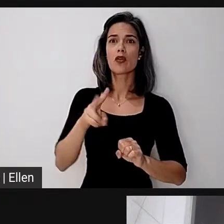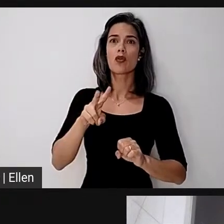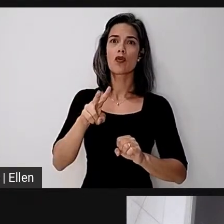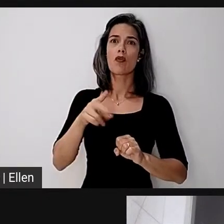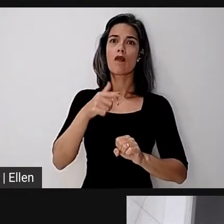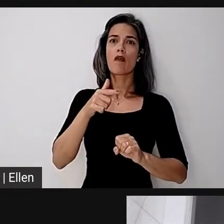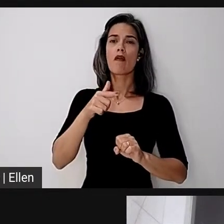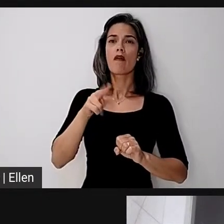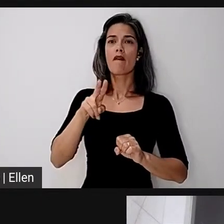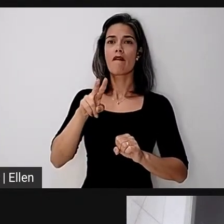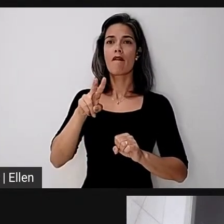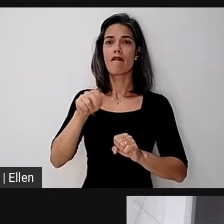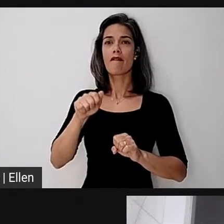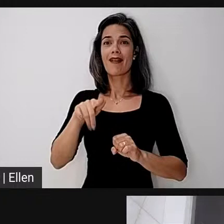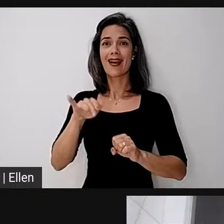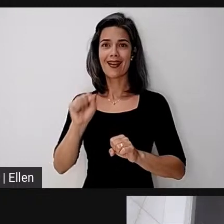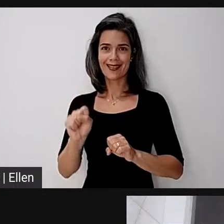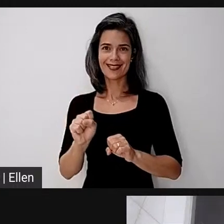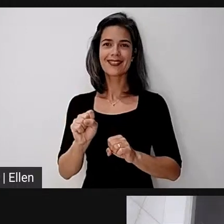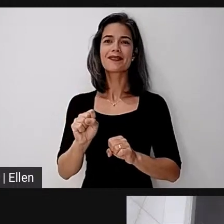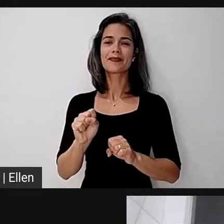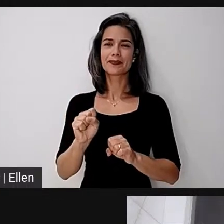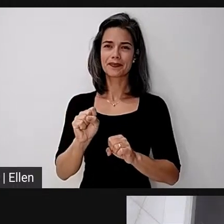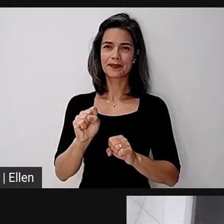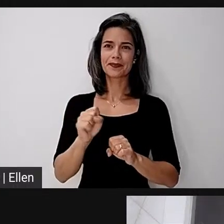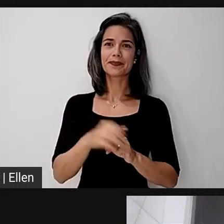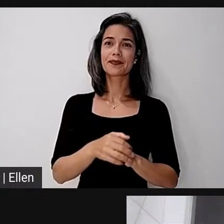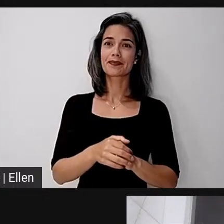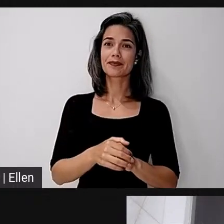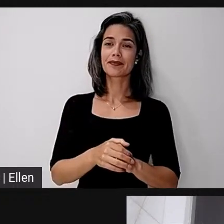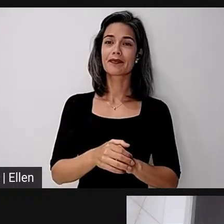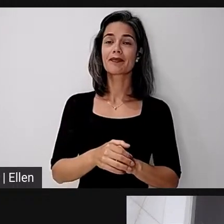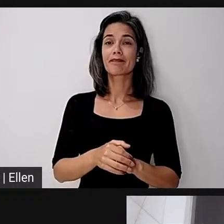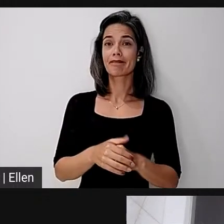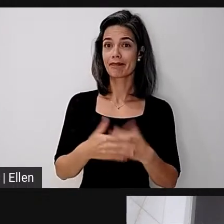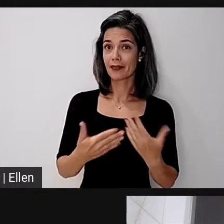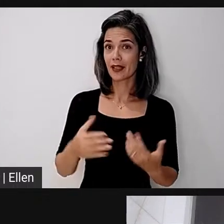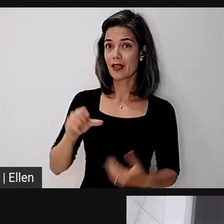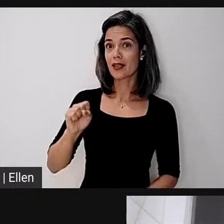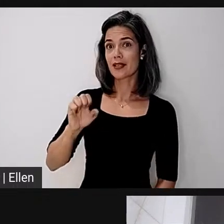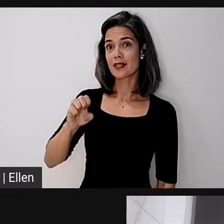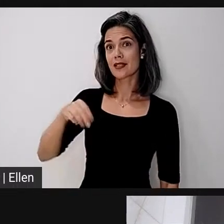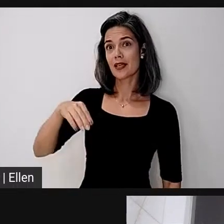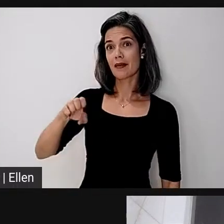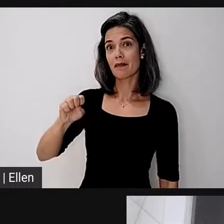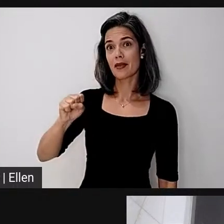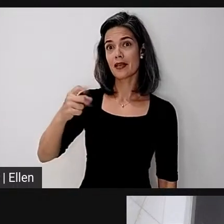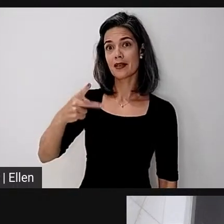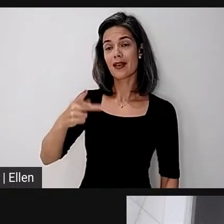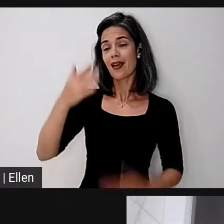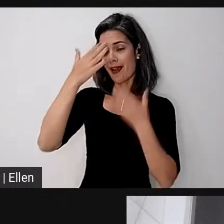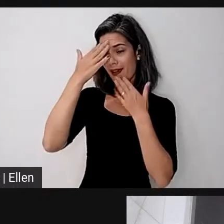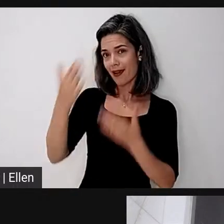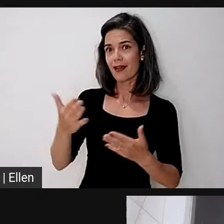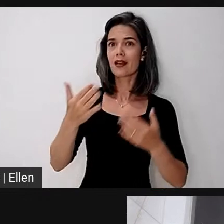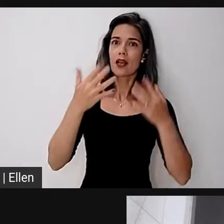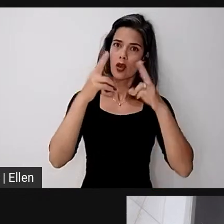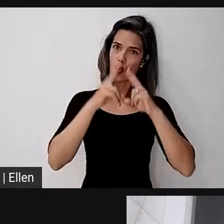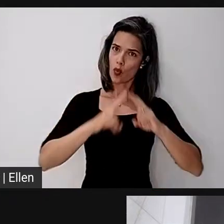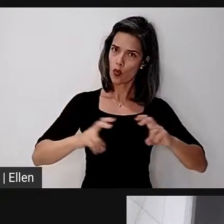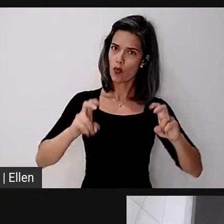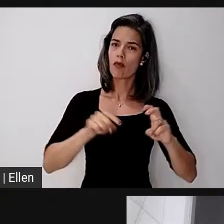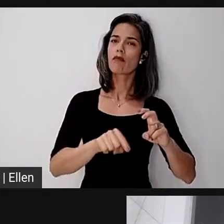mil vagas. A Semesp, ela agradece, especialmente a UFES, pela